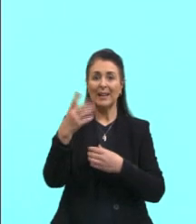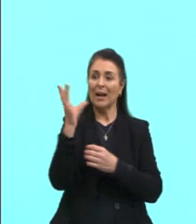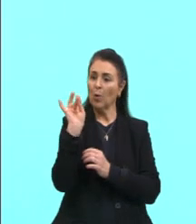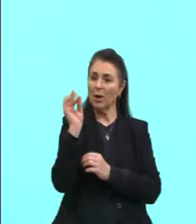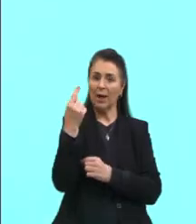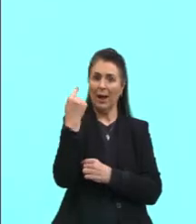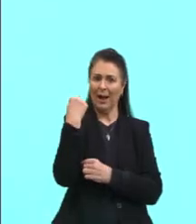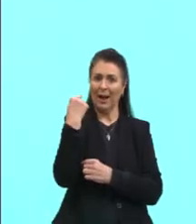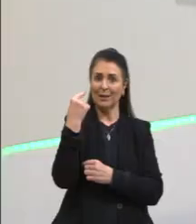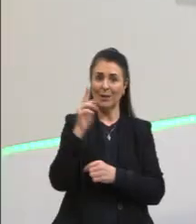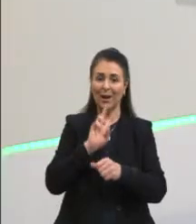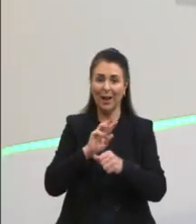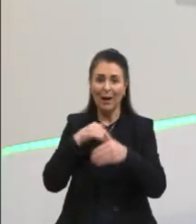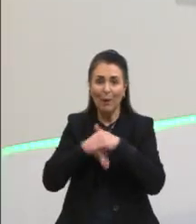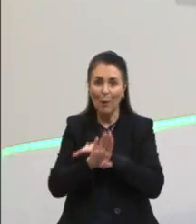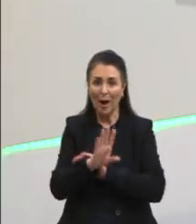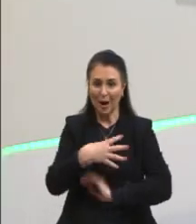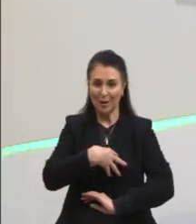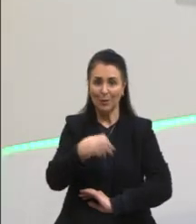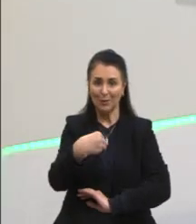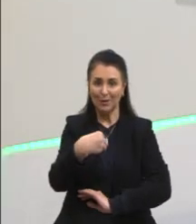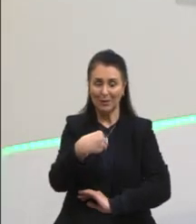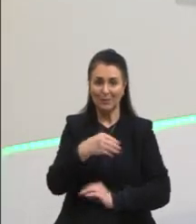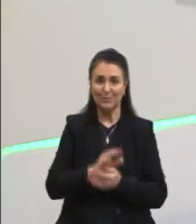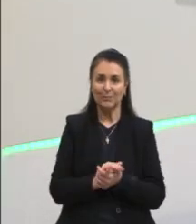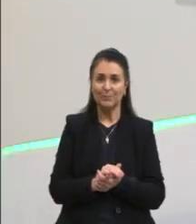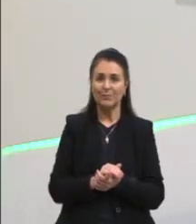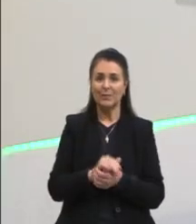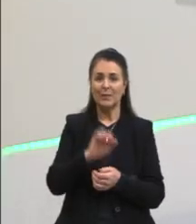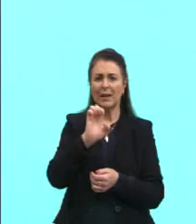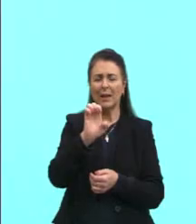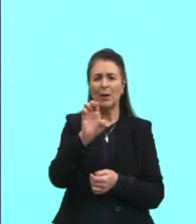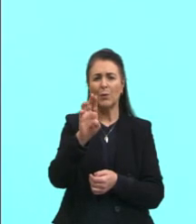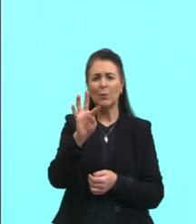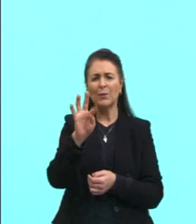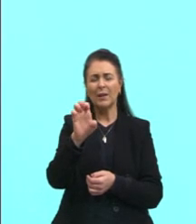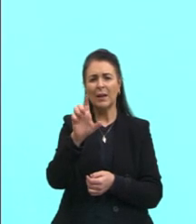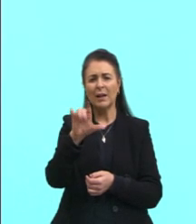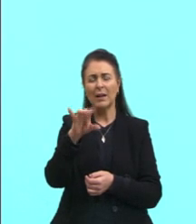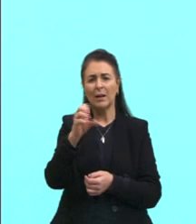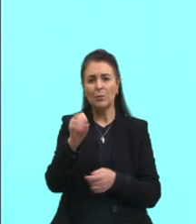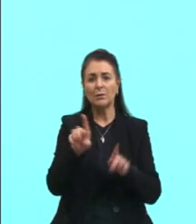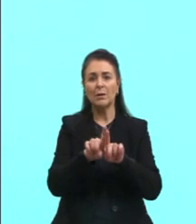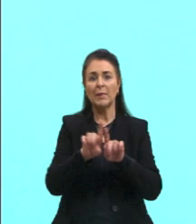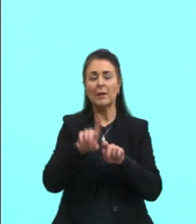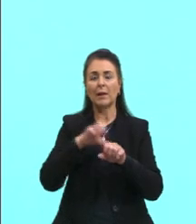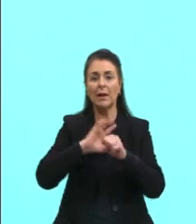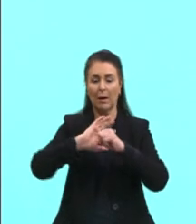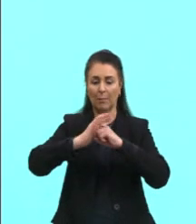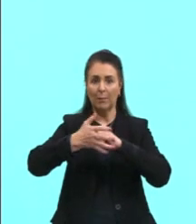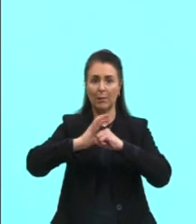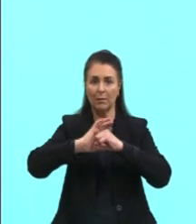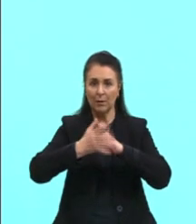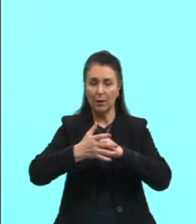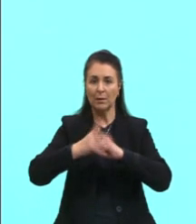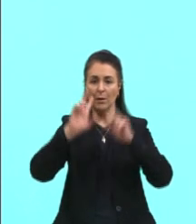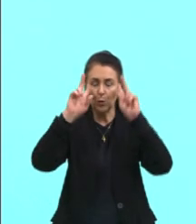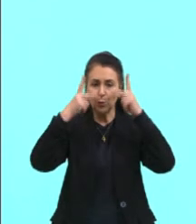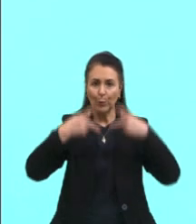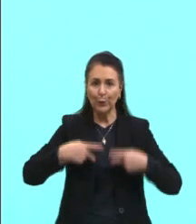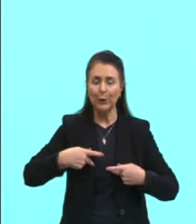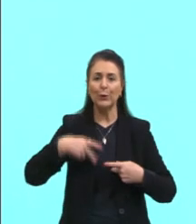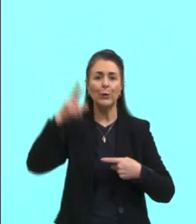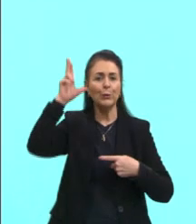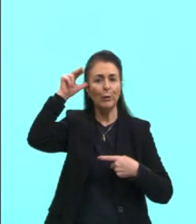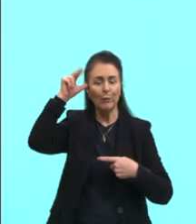que ela guarda os filhotinhos. Os eutéricos, depois que são os placentários. Que incluem, então, o ser humano, o cavalo, o